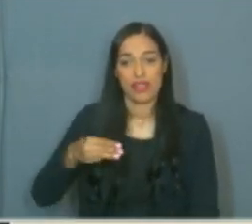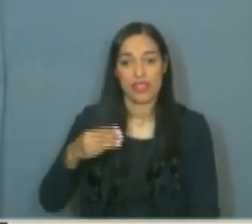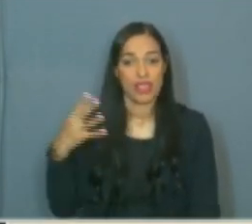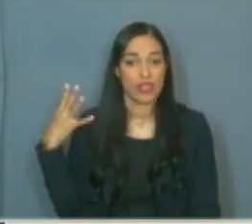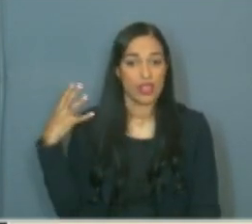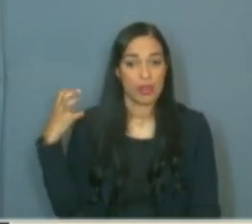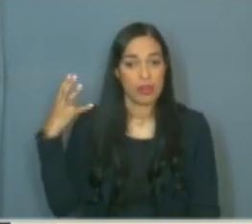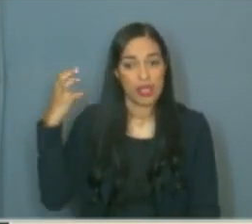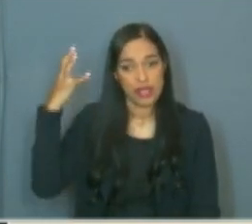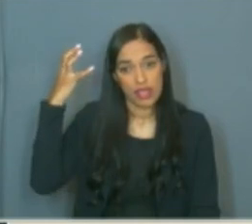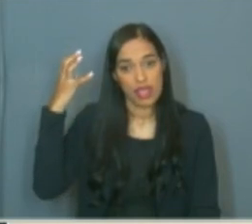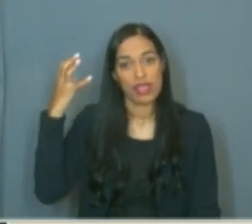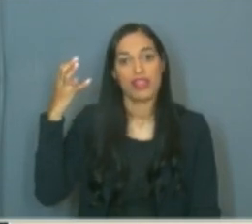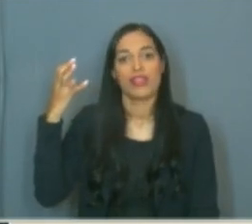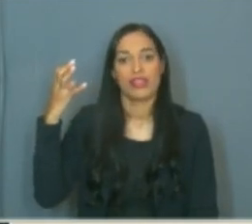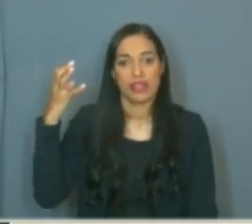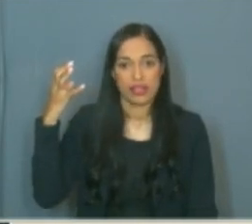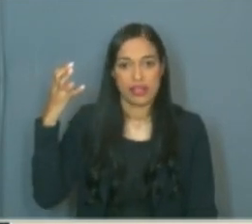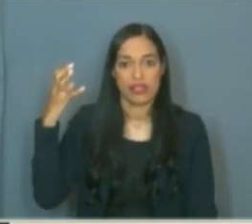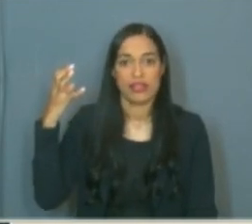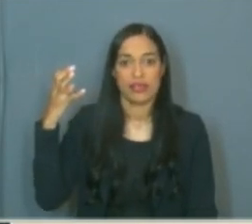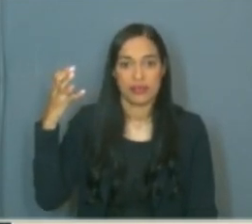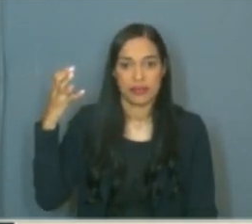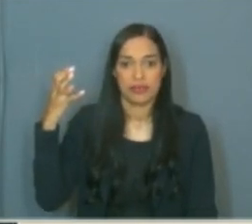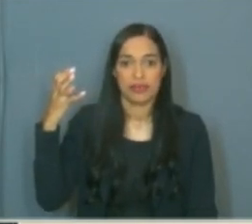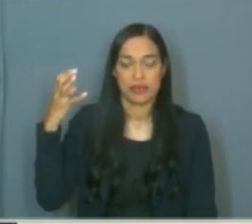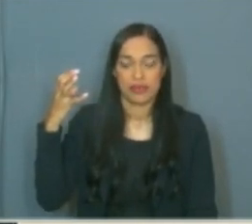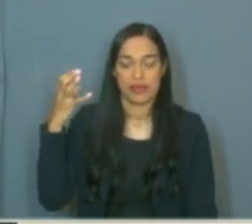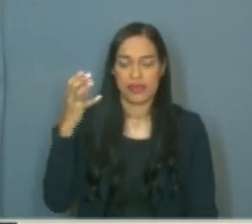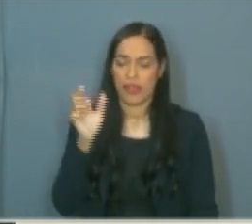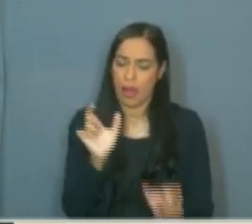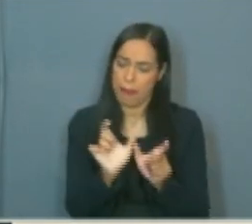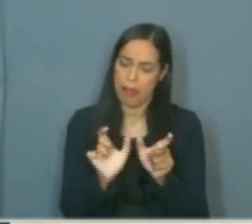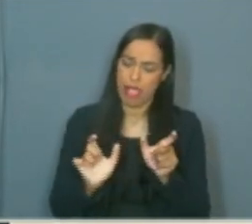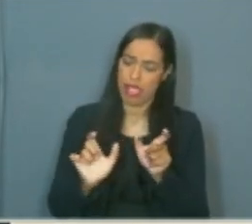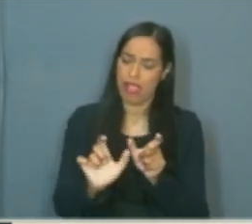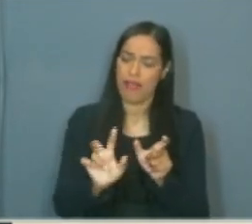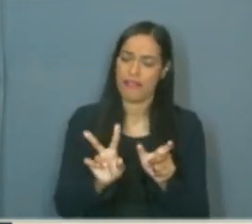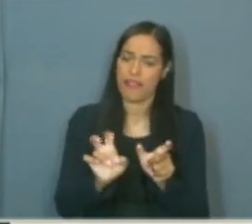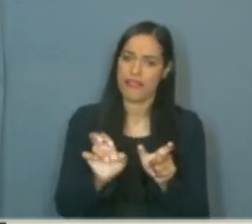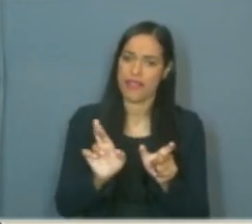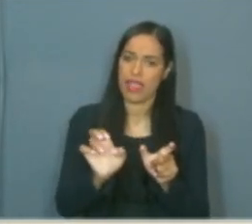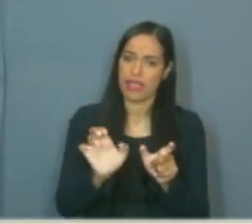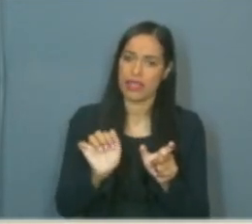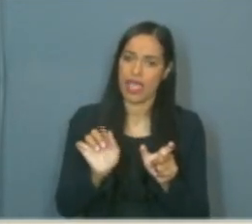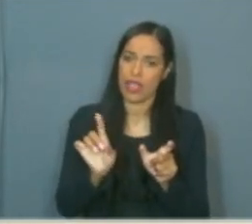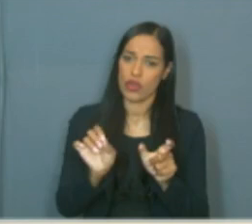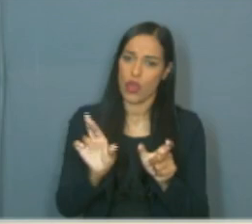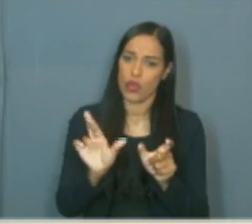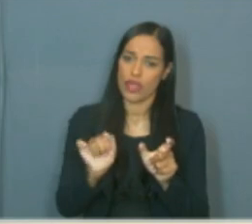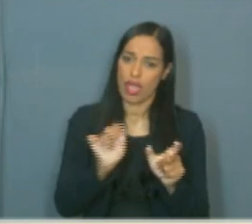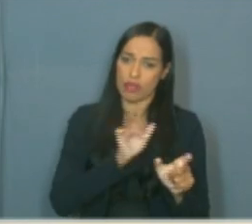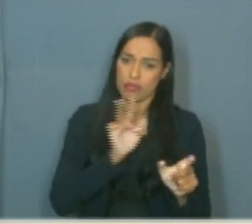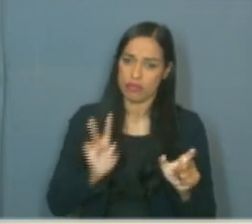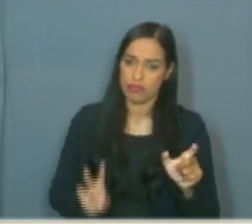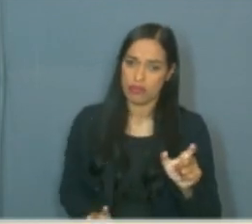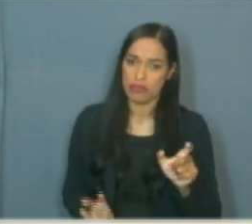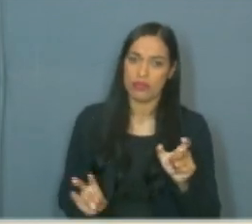Franco, e eu friso vereadora Marielle Franco porque durante muito tempo nós não sabíamos